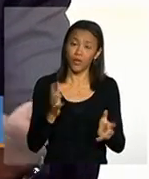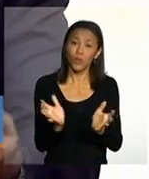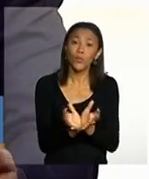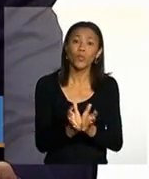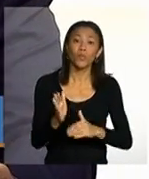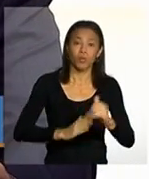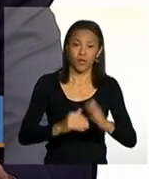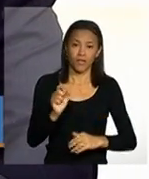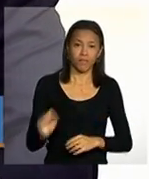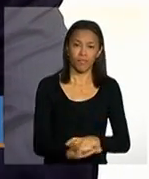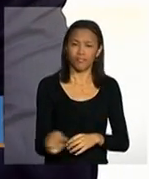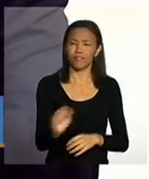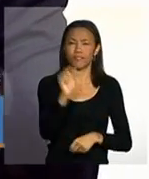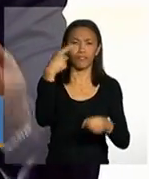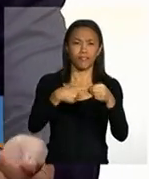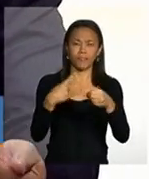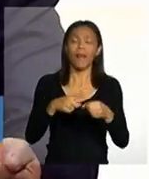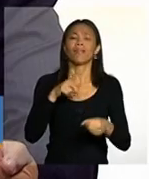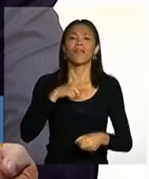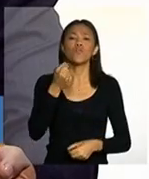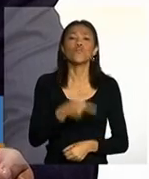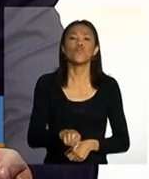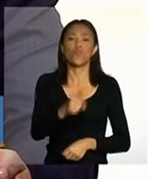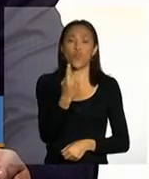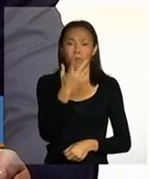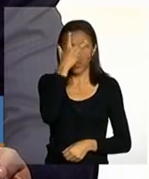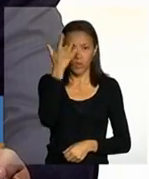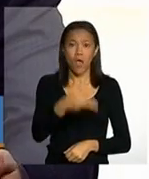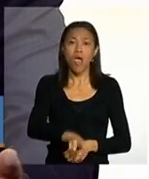cada município desse país tem um responsável